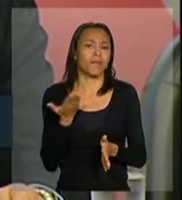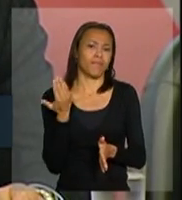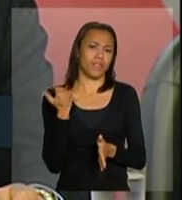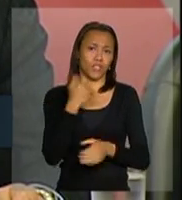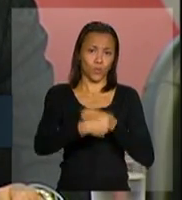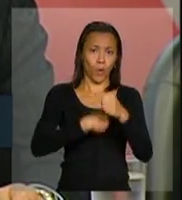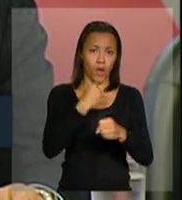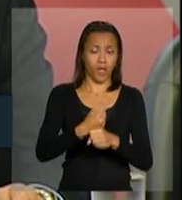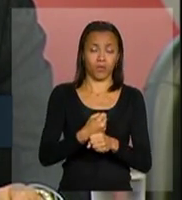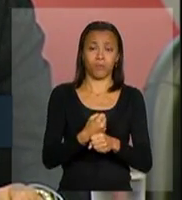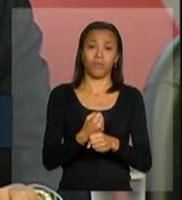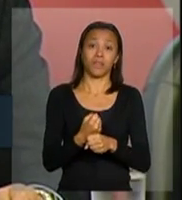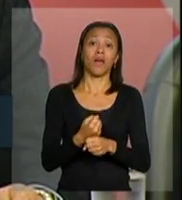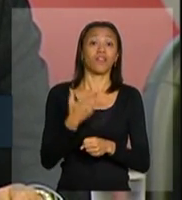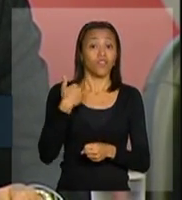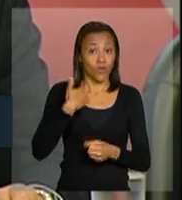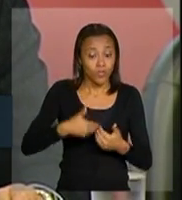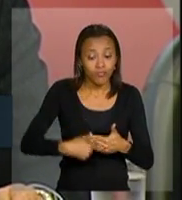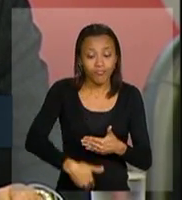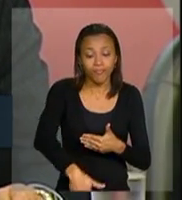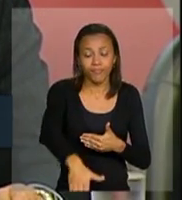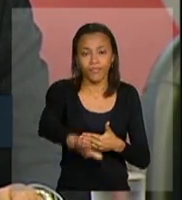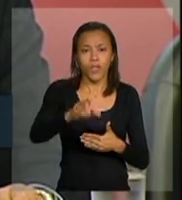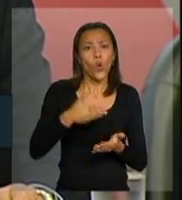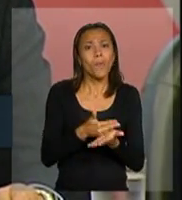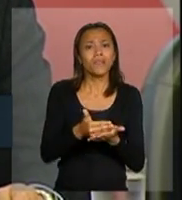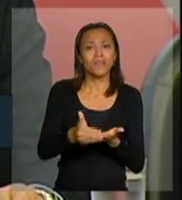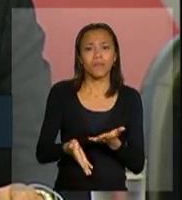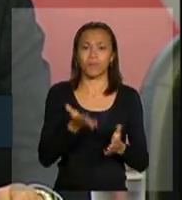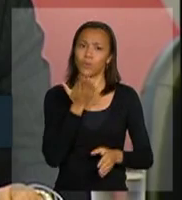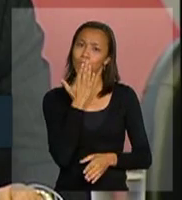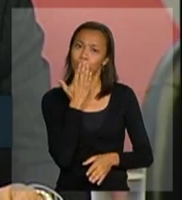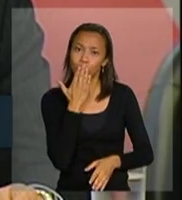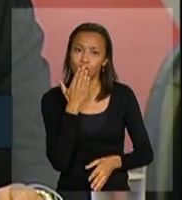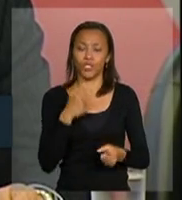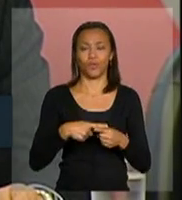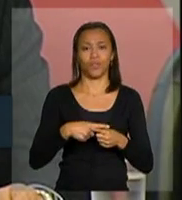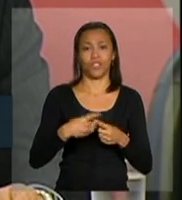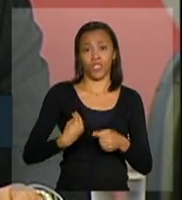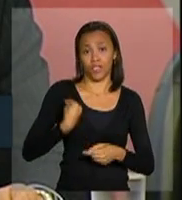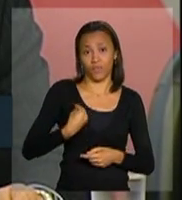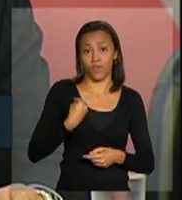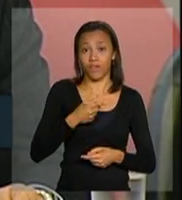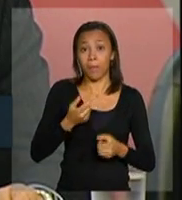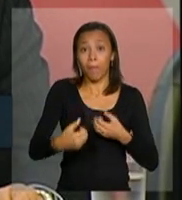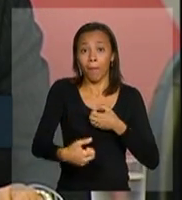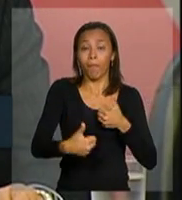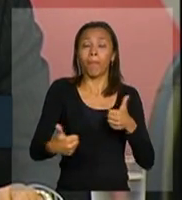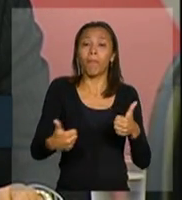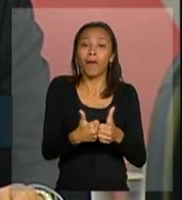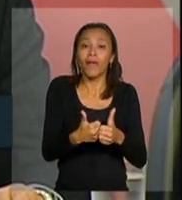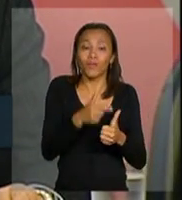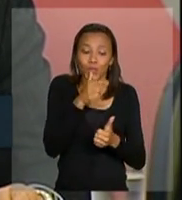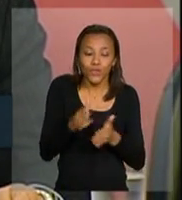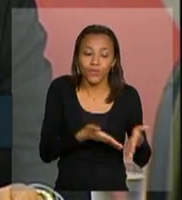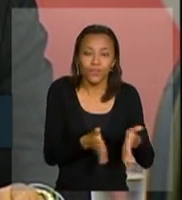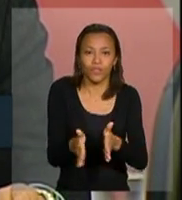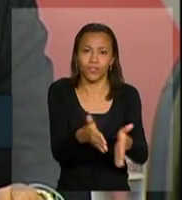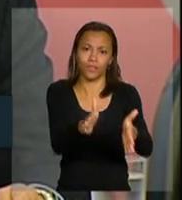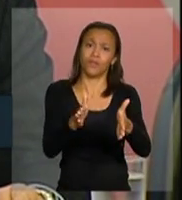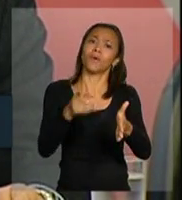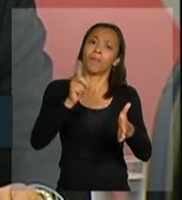passado, na rede de segurança, nós priorizamos começar pela população indígena, depois a população ribeirinha, ter um forte